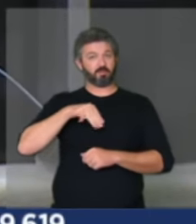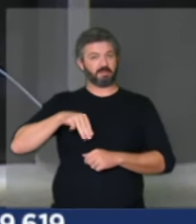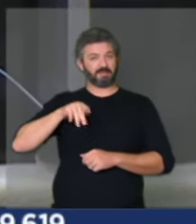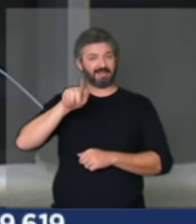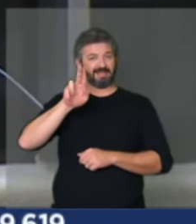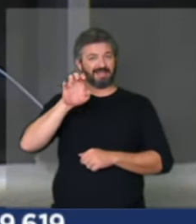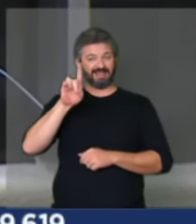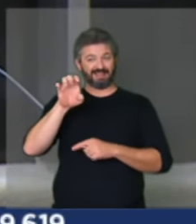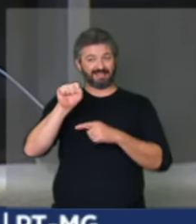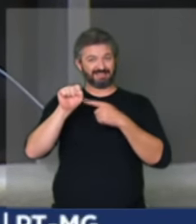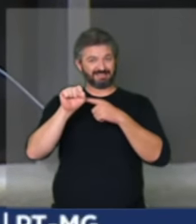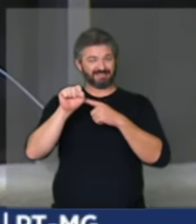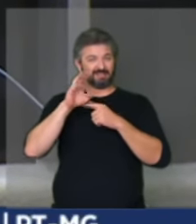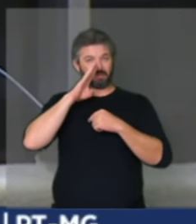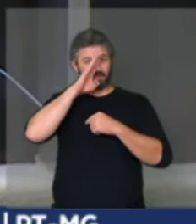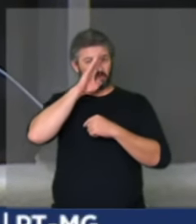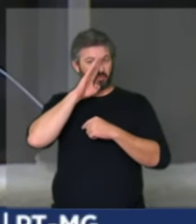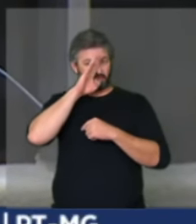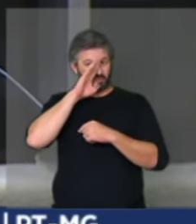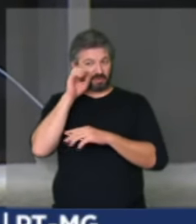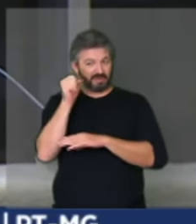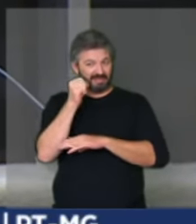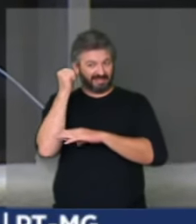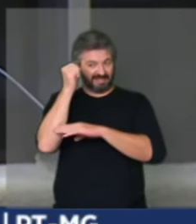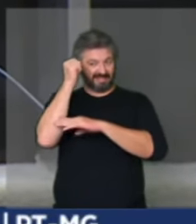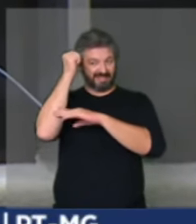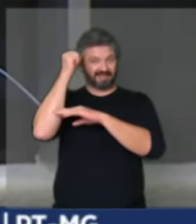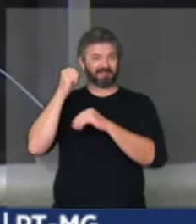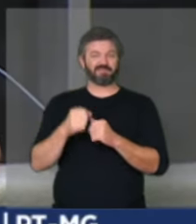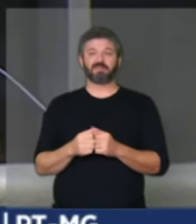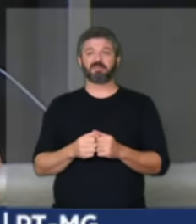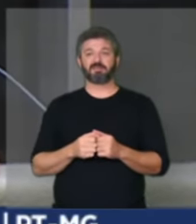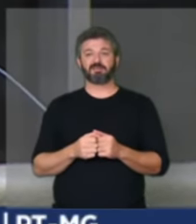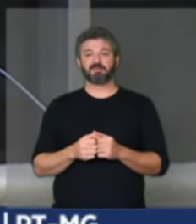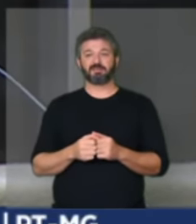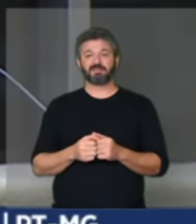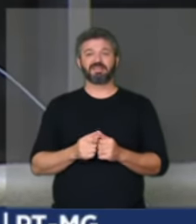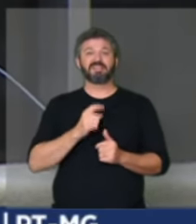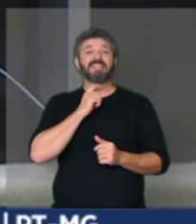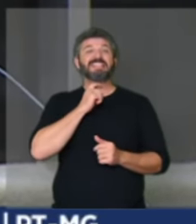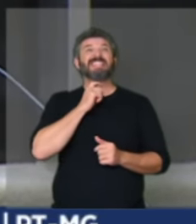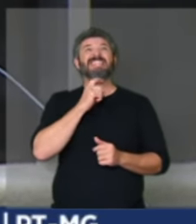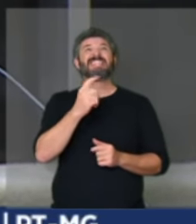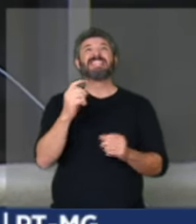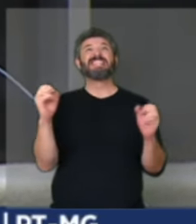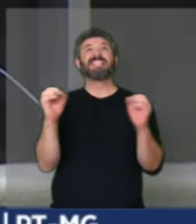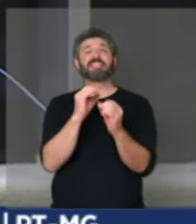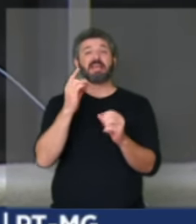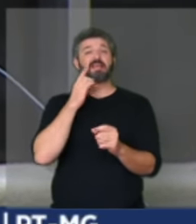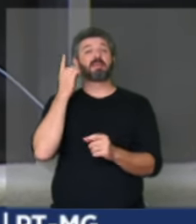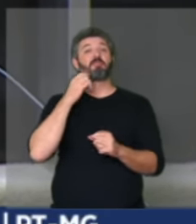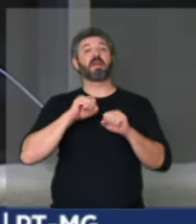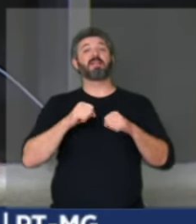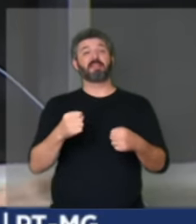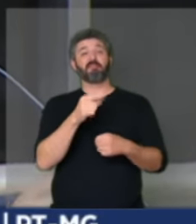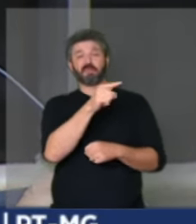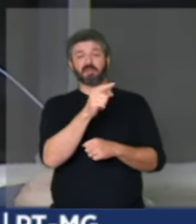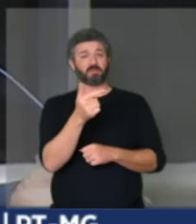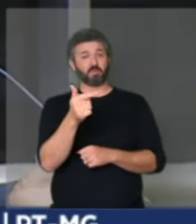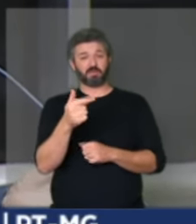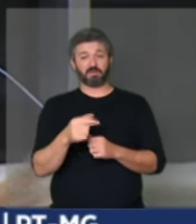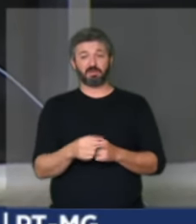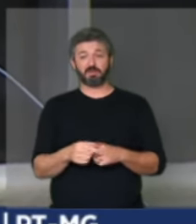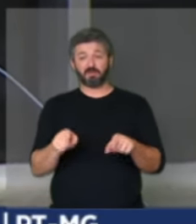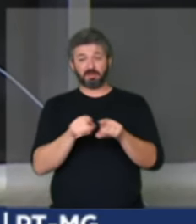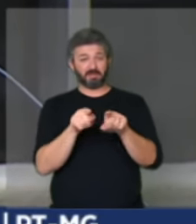crítica que não aparece um deputado aqui para defendê-lo inclusive o